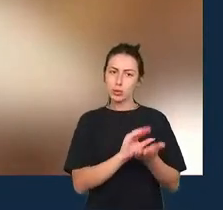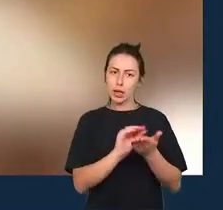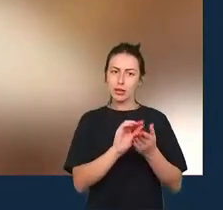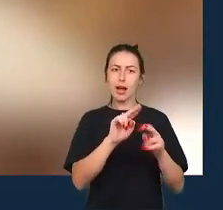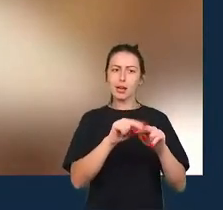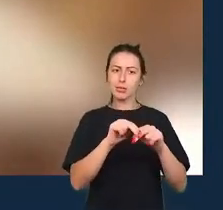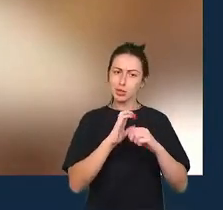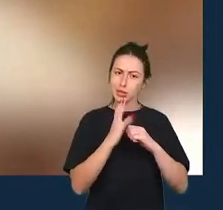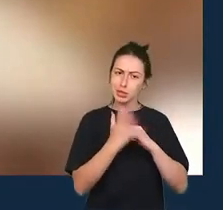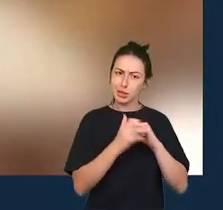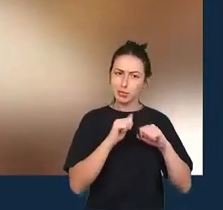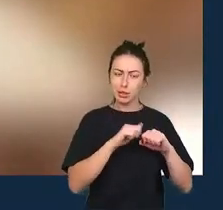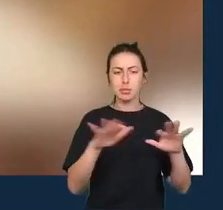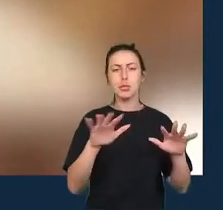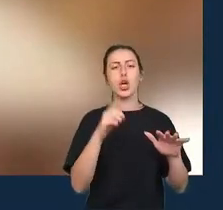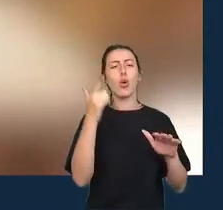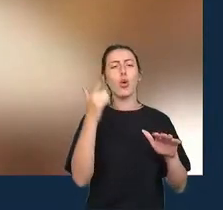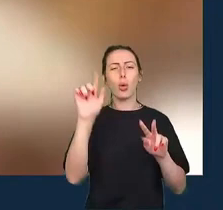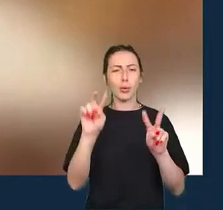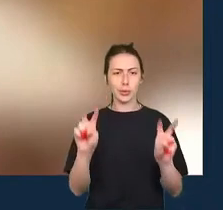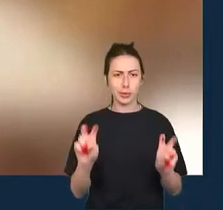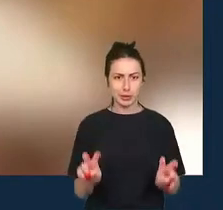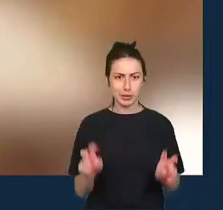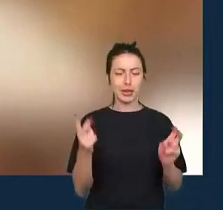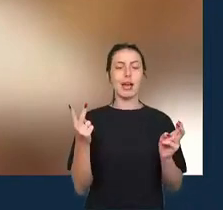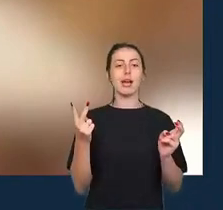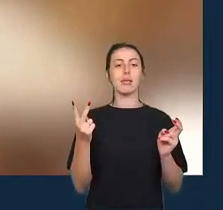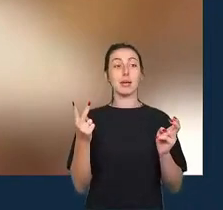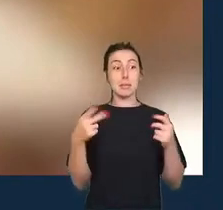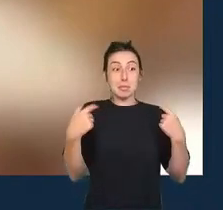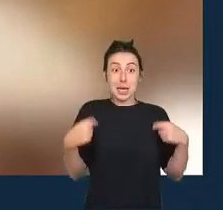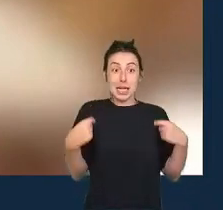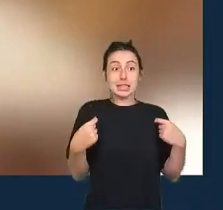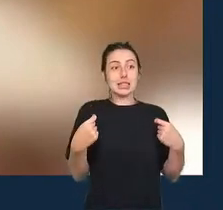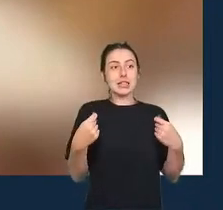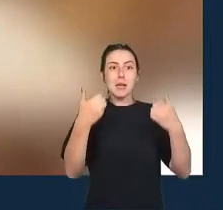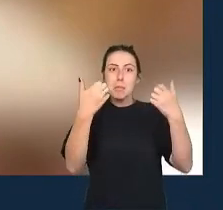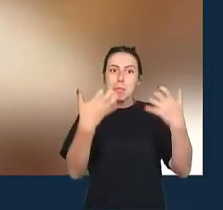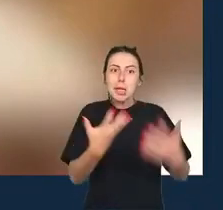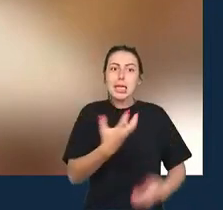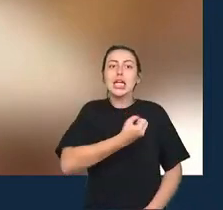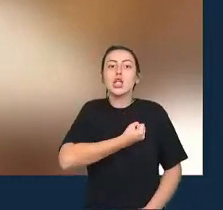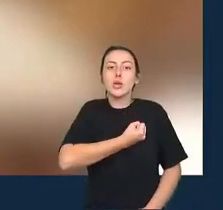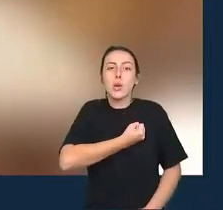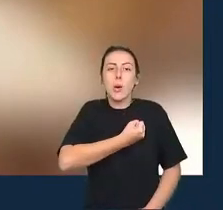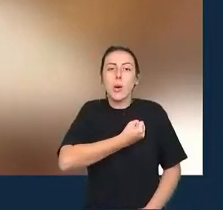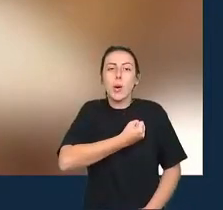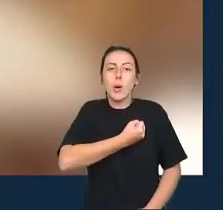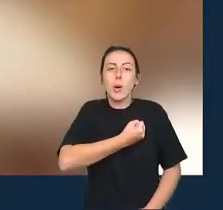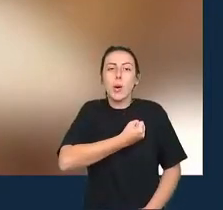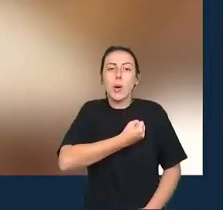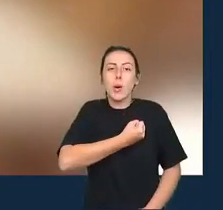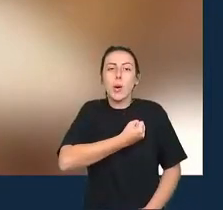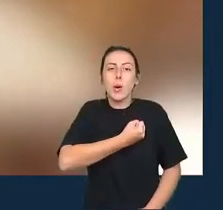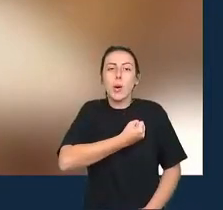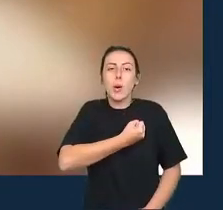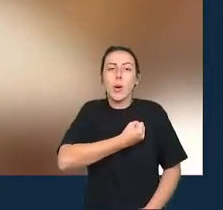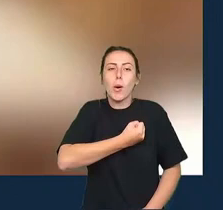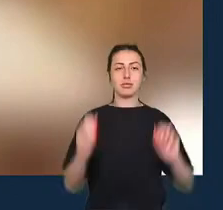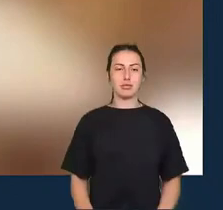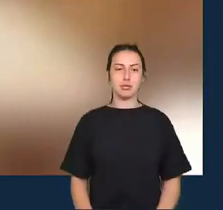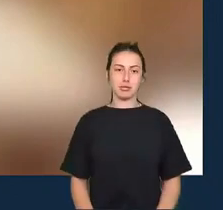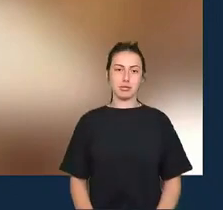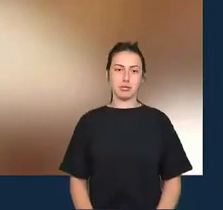outras questões que produzem números hoje por conta de todos os exemplos que já existem e claro que